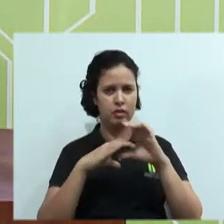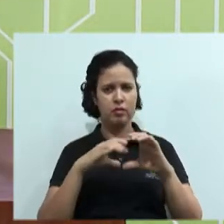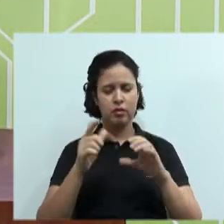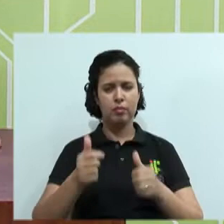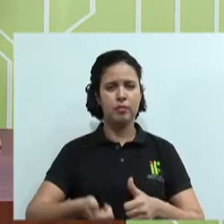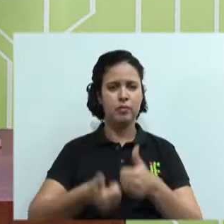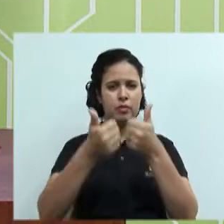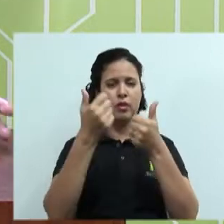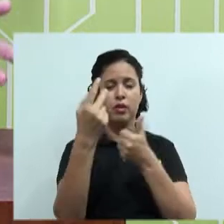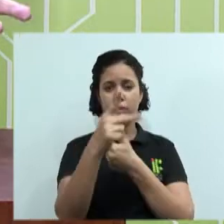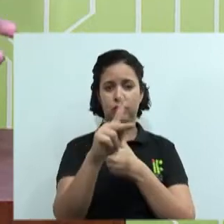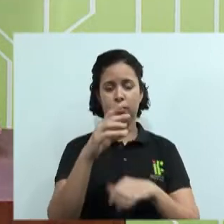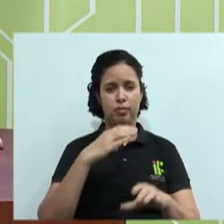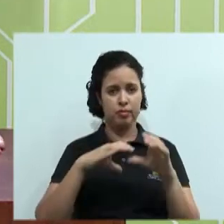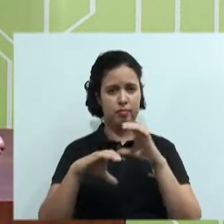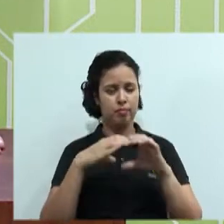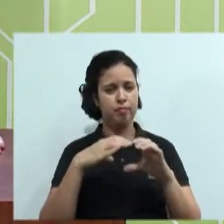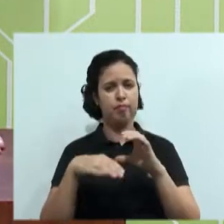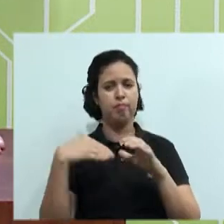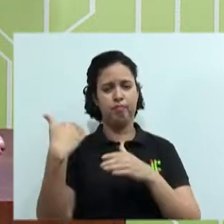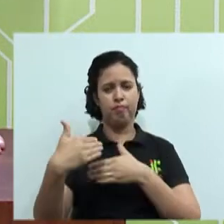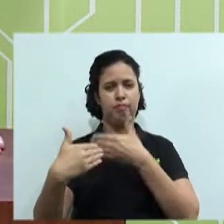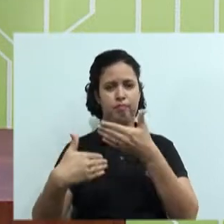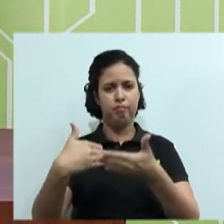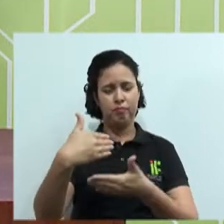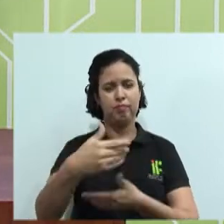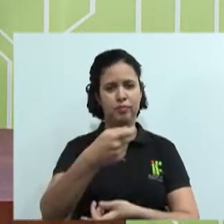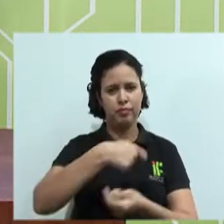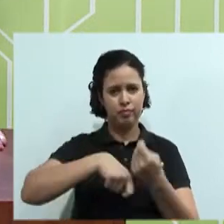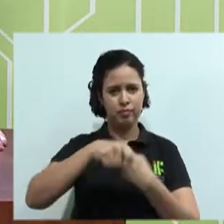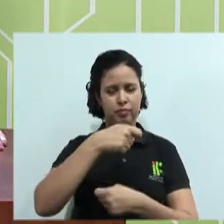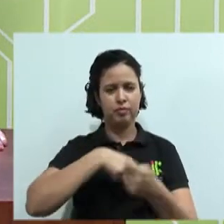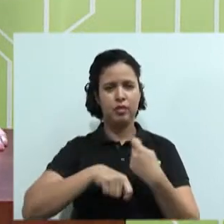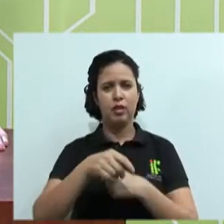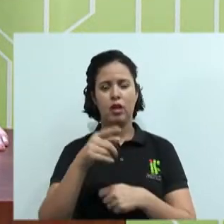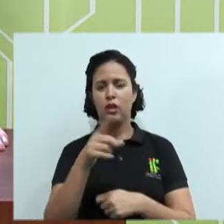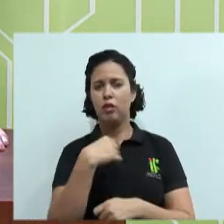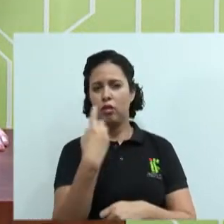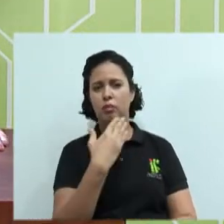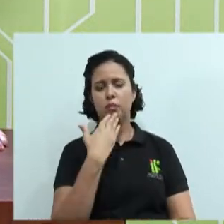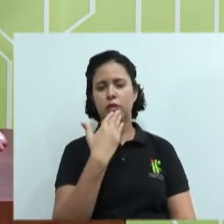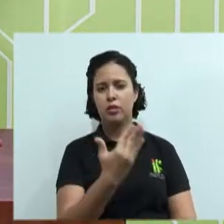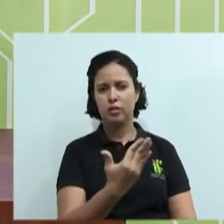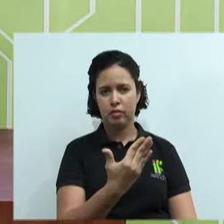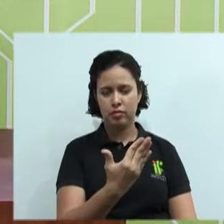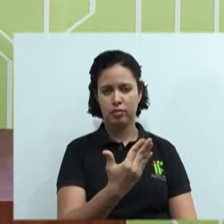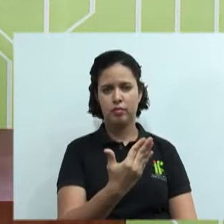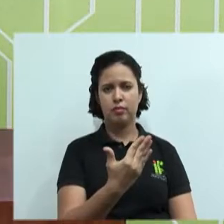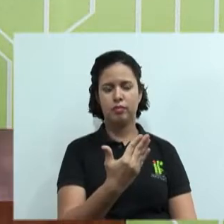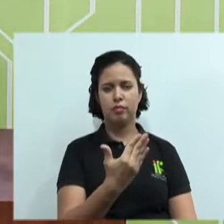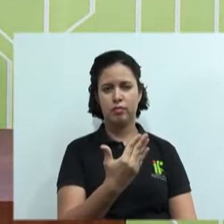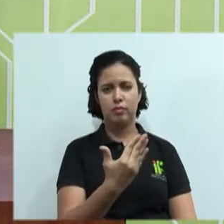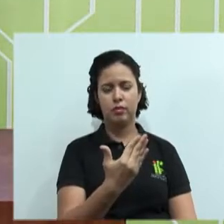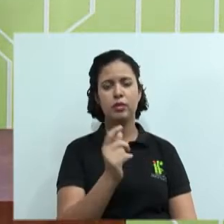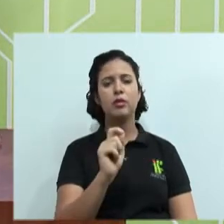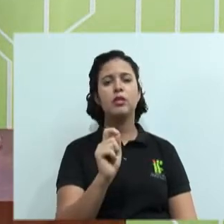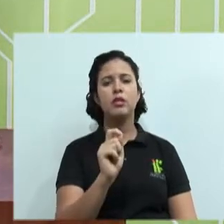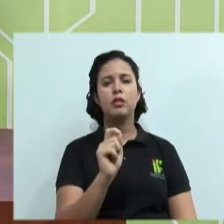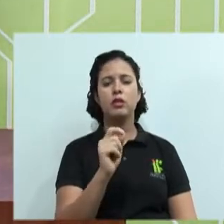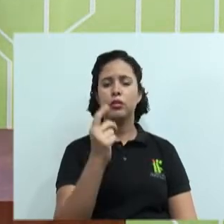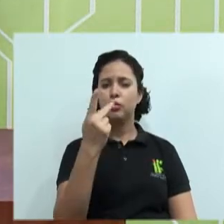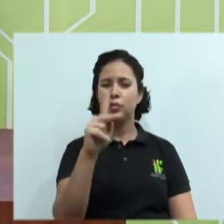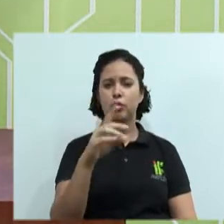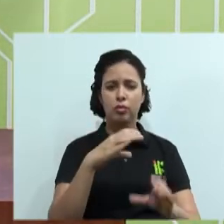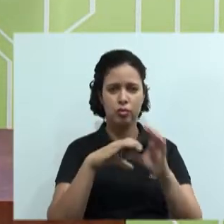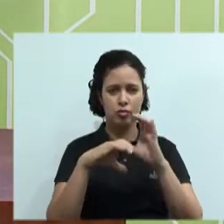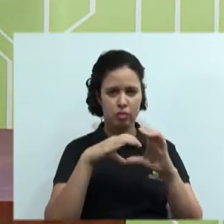melhorar sua comunicação durante o processo de negociação. E nós pedimos, então, para que na próxima negociação, numa próxima conversa,